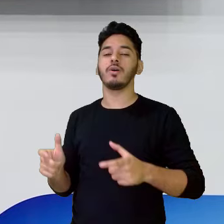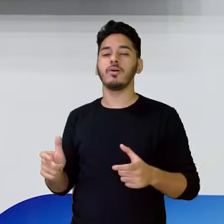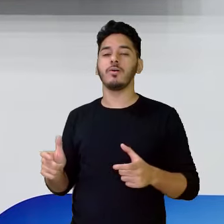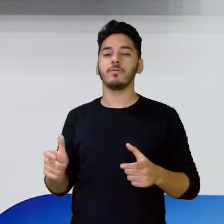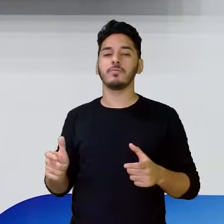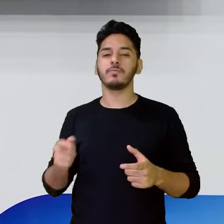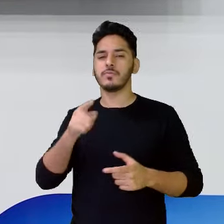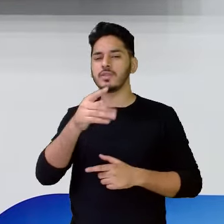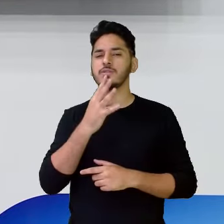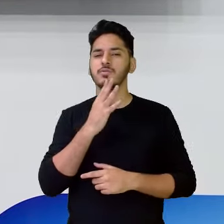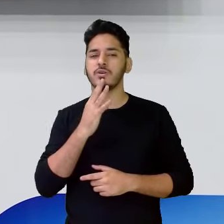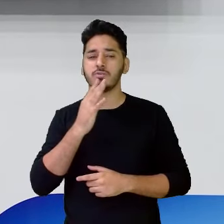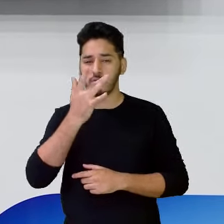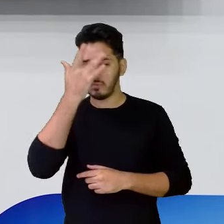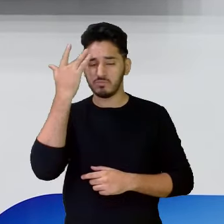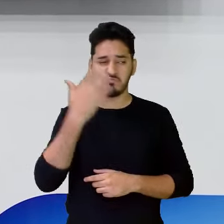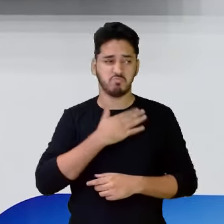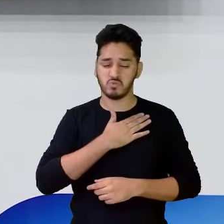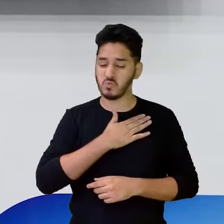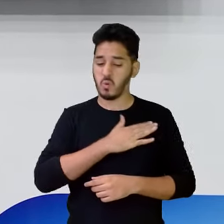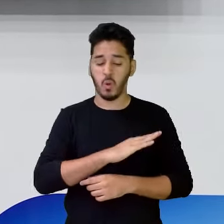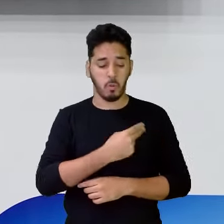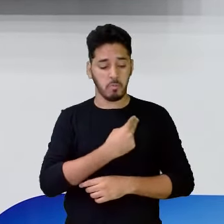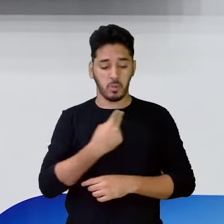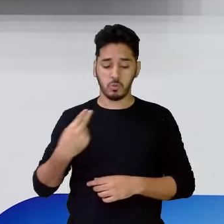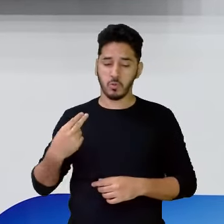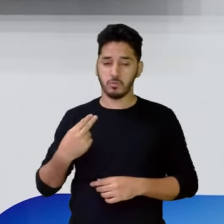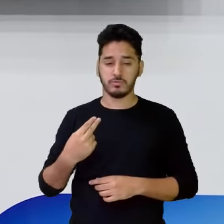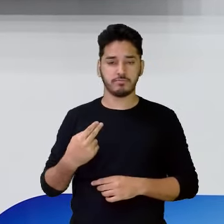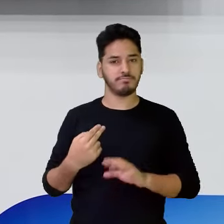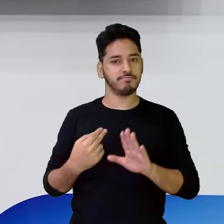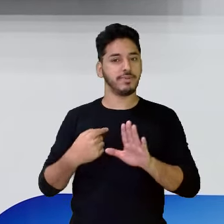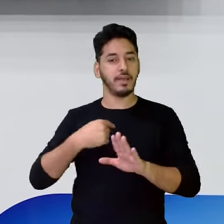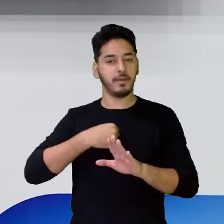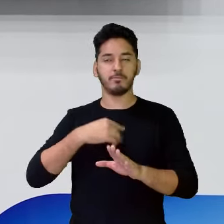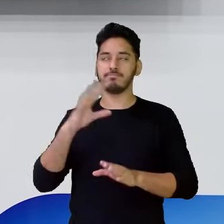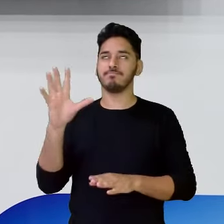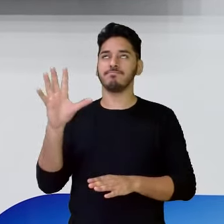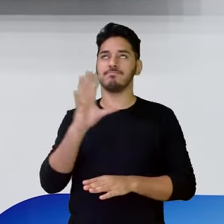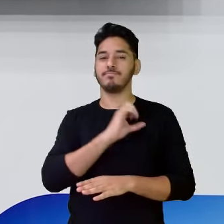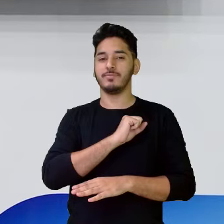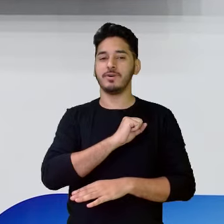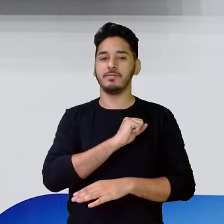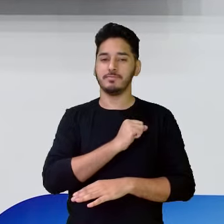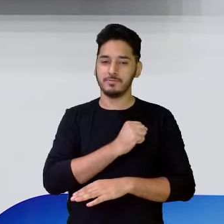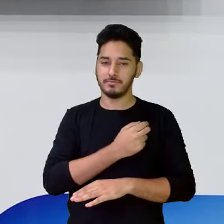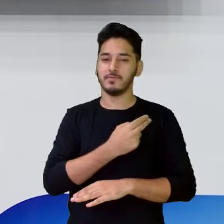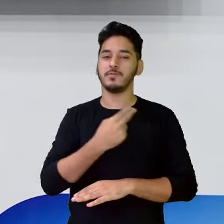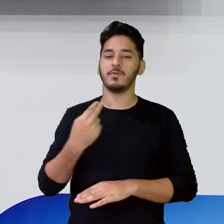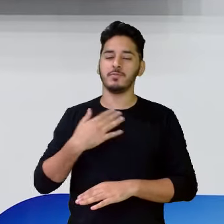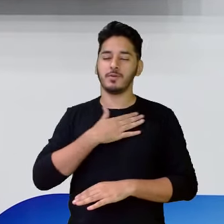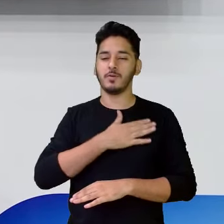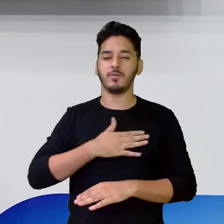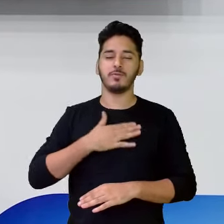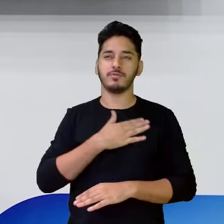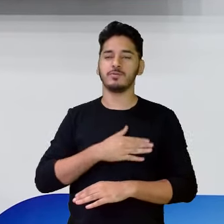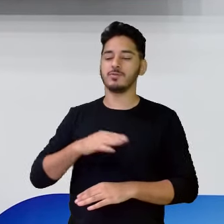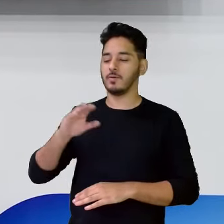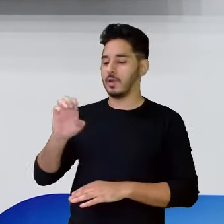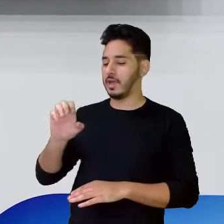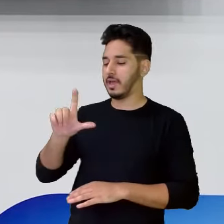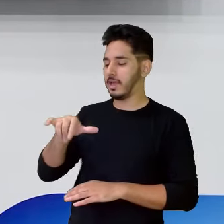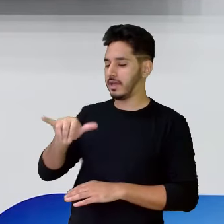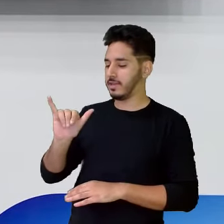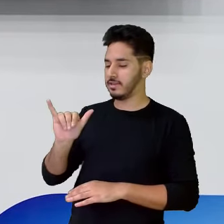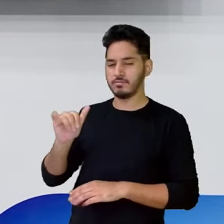conhece alguém que não gosta do nome? Eu adoro o meu nome. Gosto muito do meu nome? É Lee Graciele.